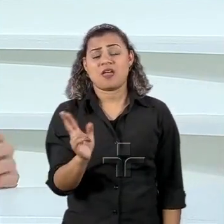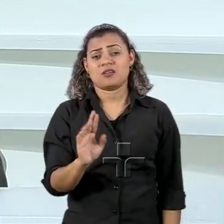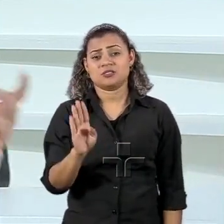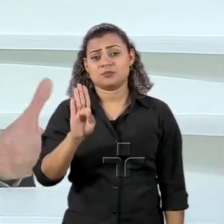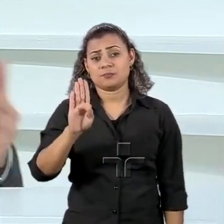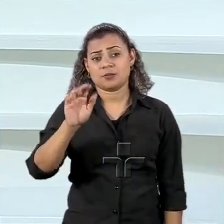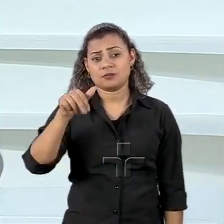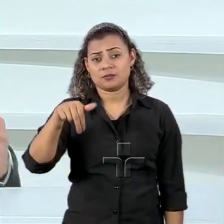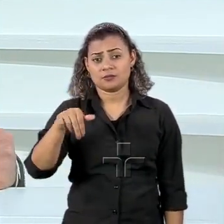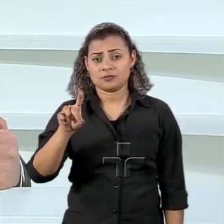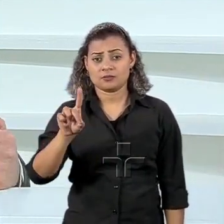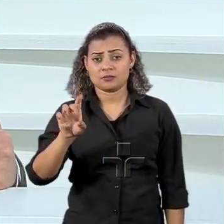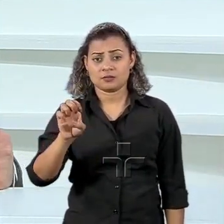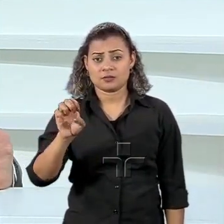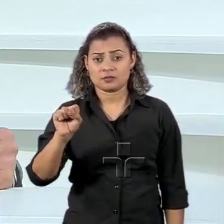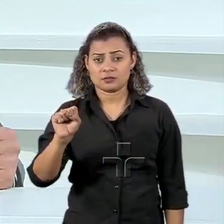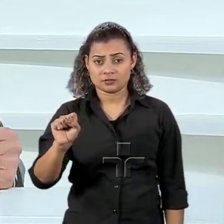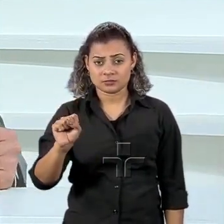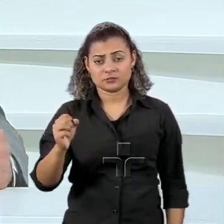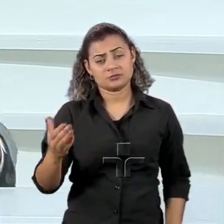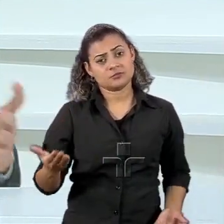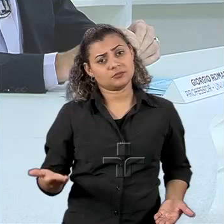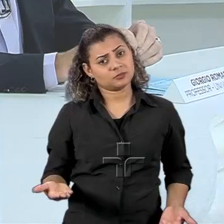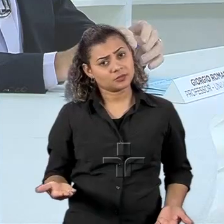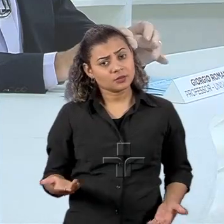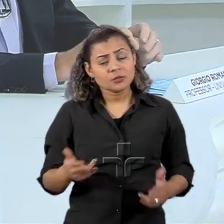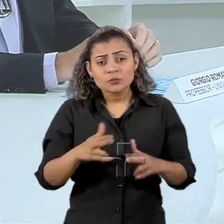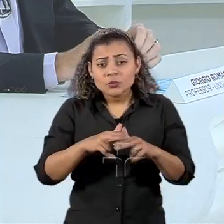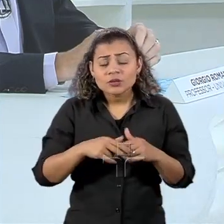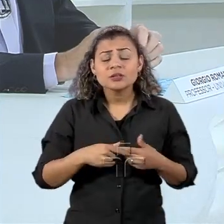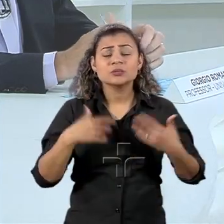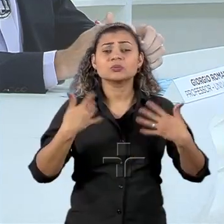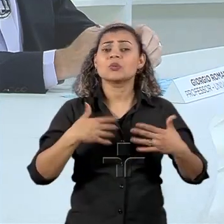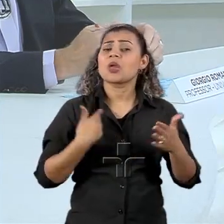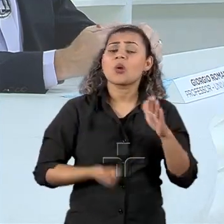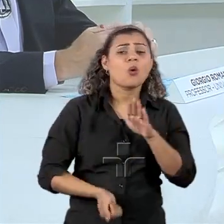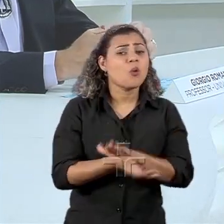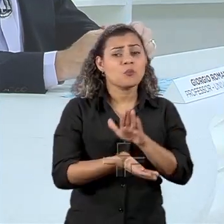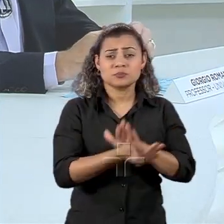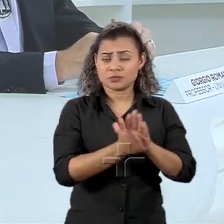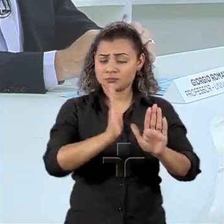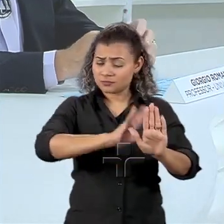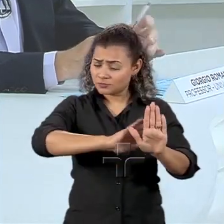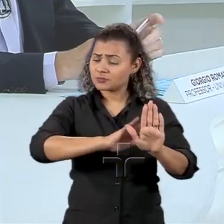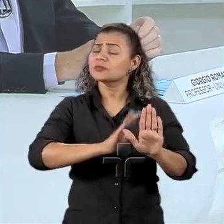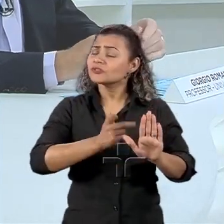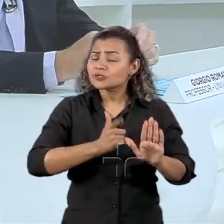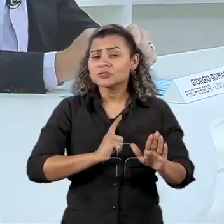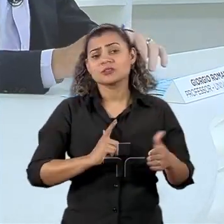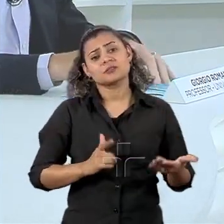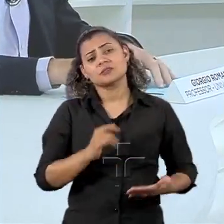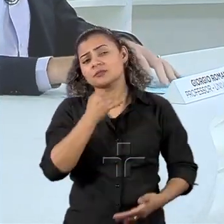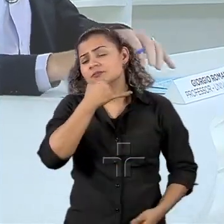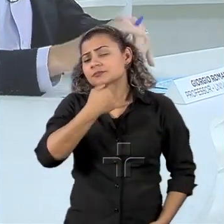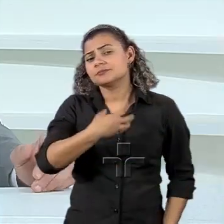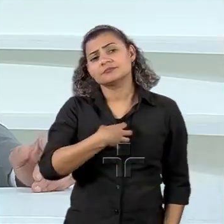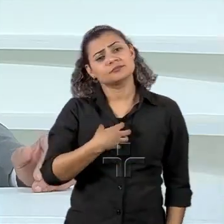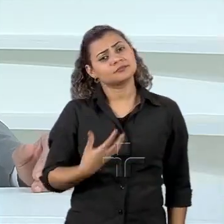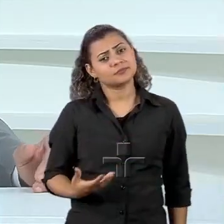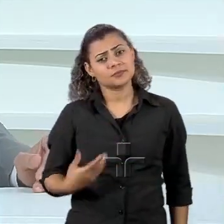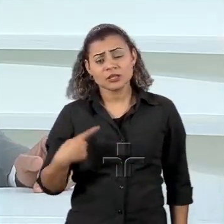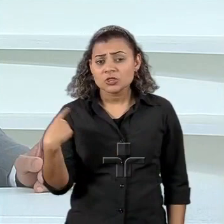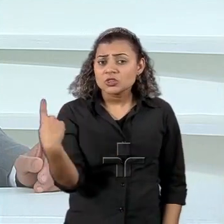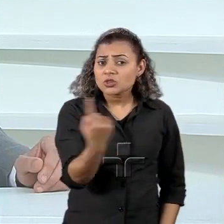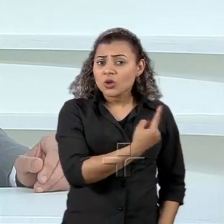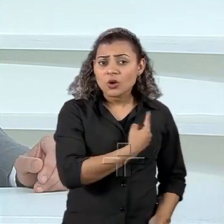eu acho que muito discutível para a sociedade brasileira e que nós fizemos a exportação da corrupção, o que é uma coisa lamentável para a nossa